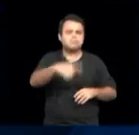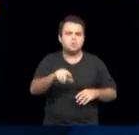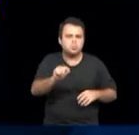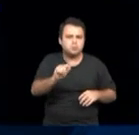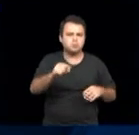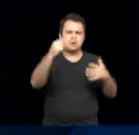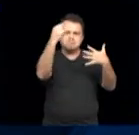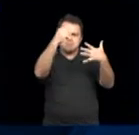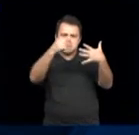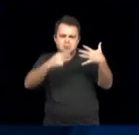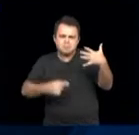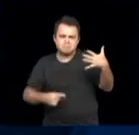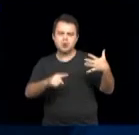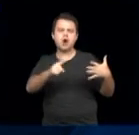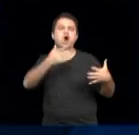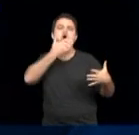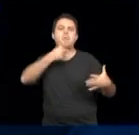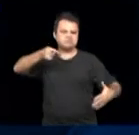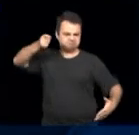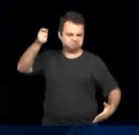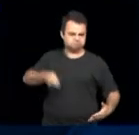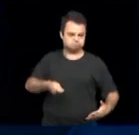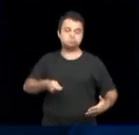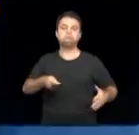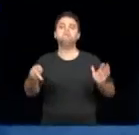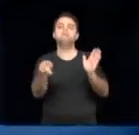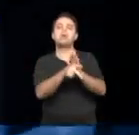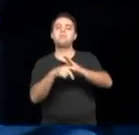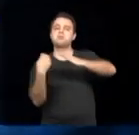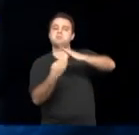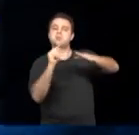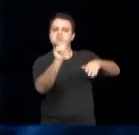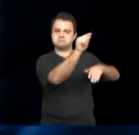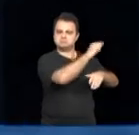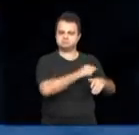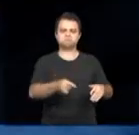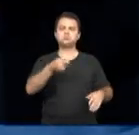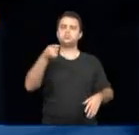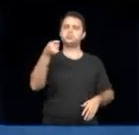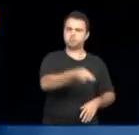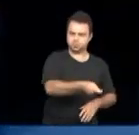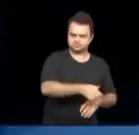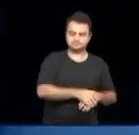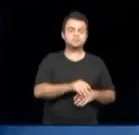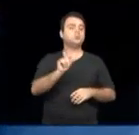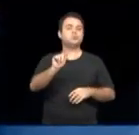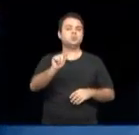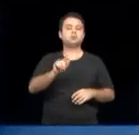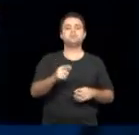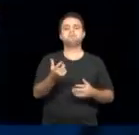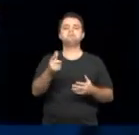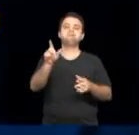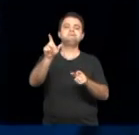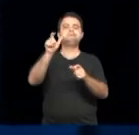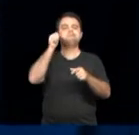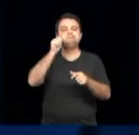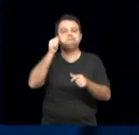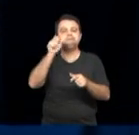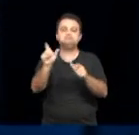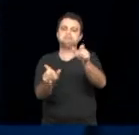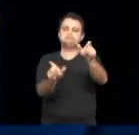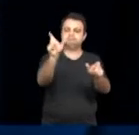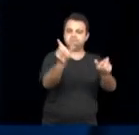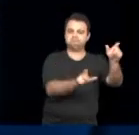criação da lista suja do machismo para empresas em Rio Preto. Proposta do coletivo sugere a gratuidade da tarifa nas linhas